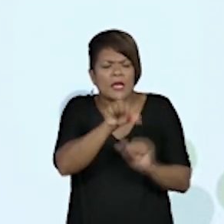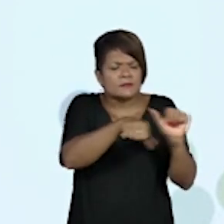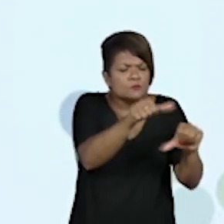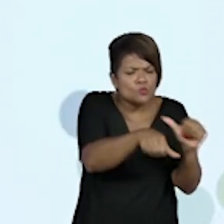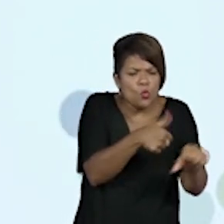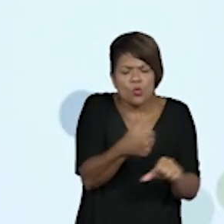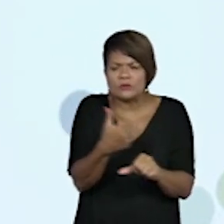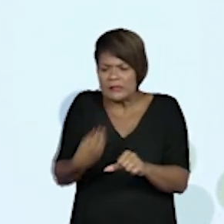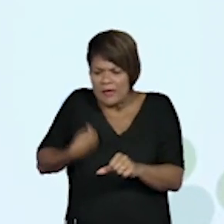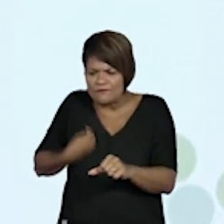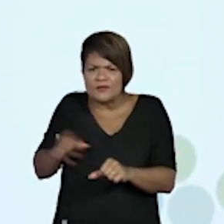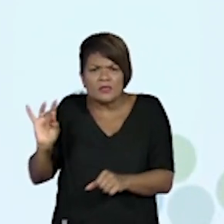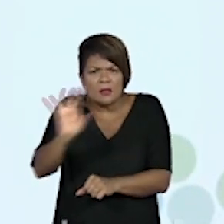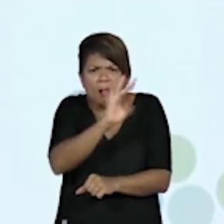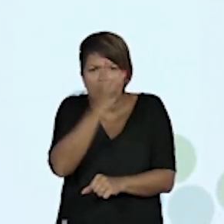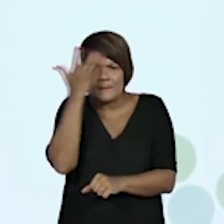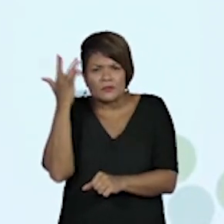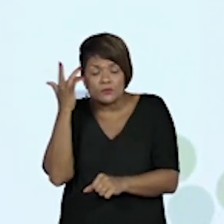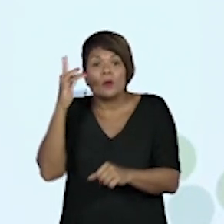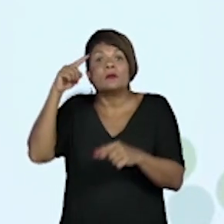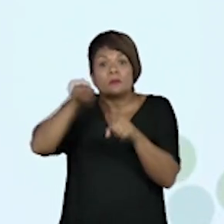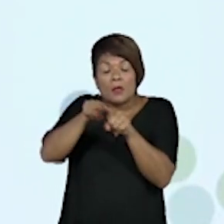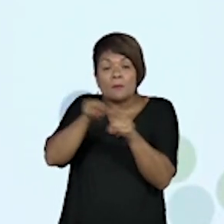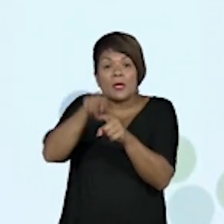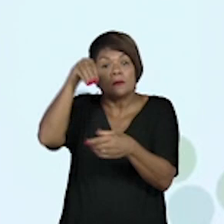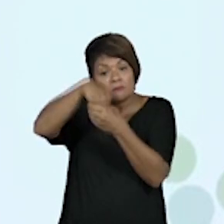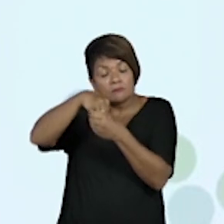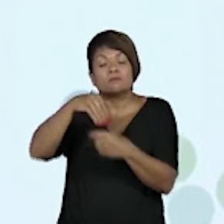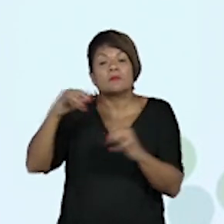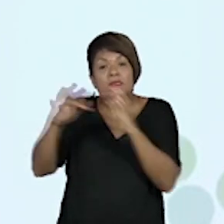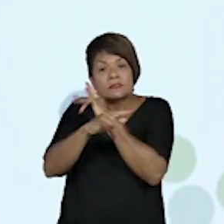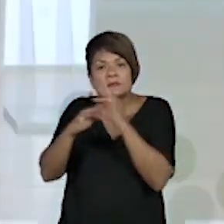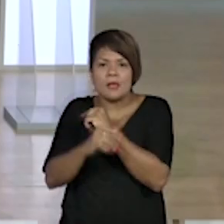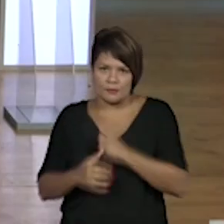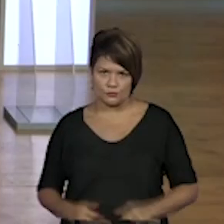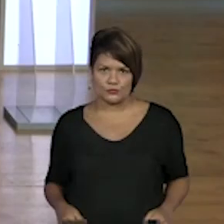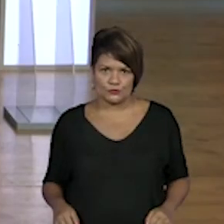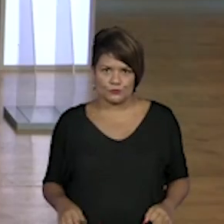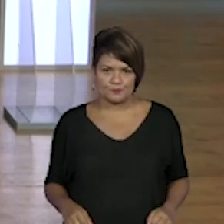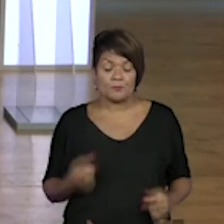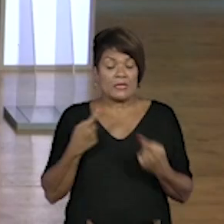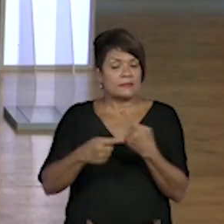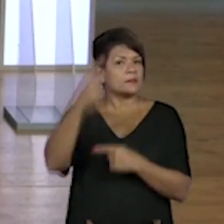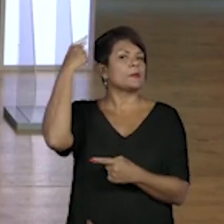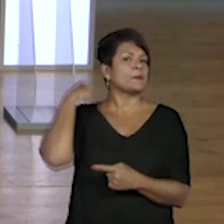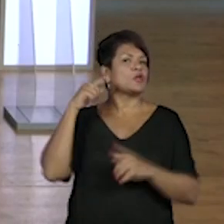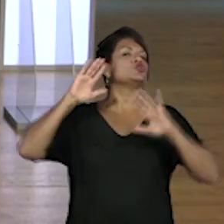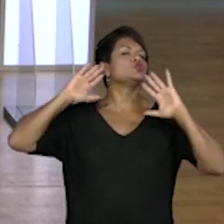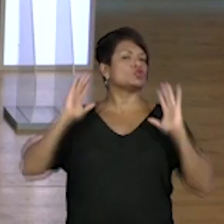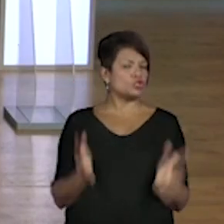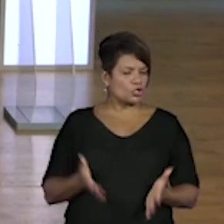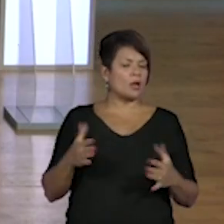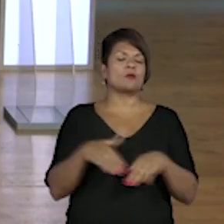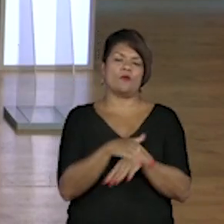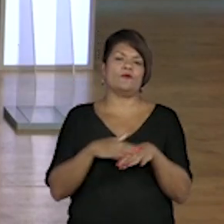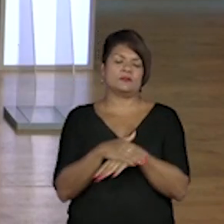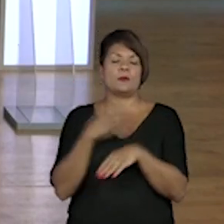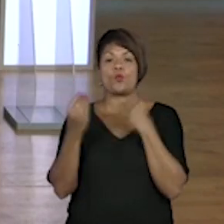cidades. Semana passada, a gente falou um pouquinho sobre migração. Hoje a gente vai